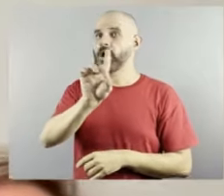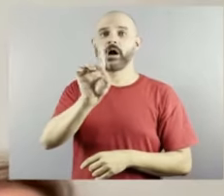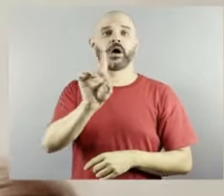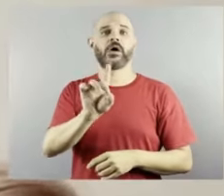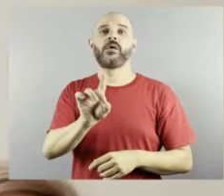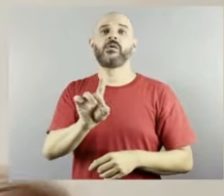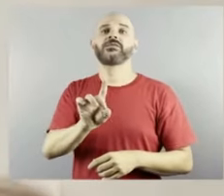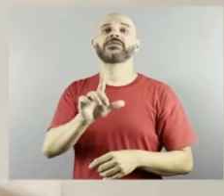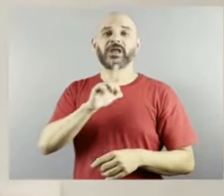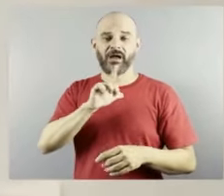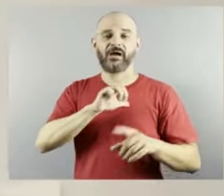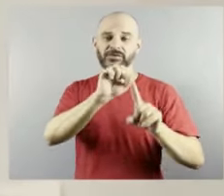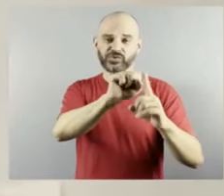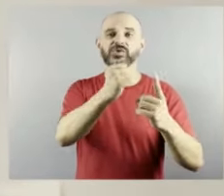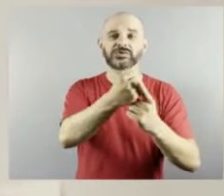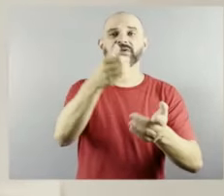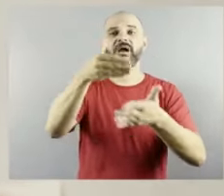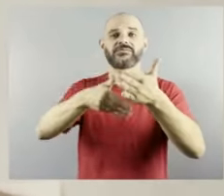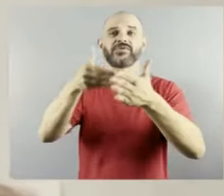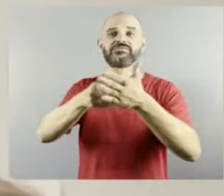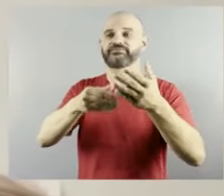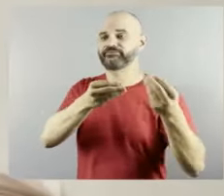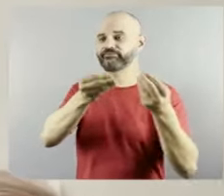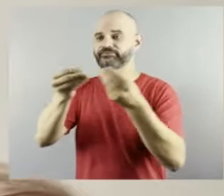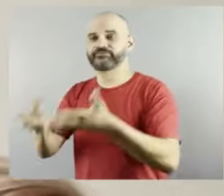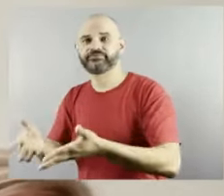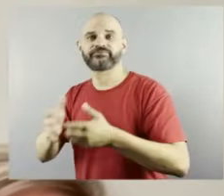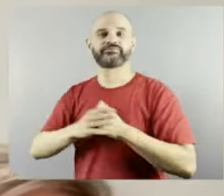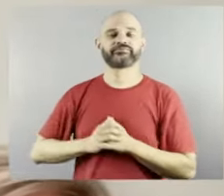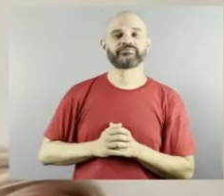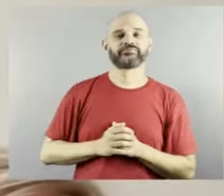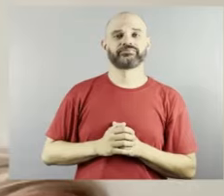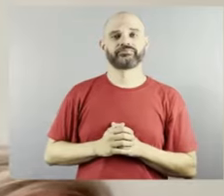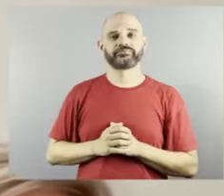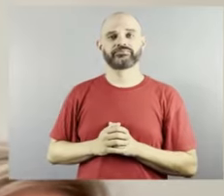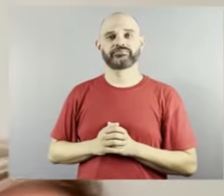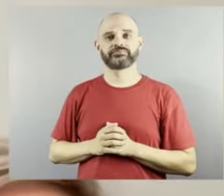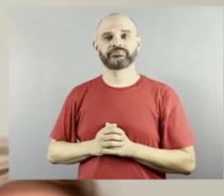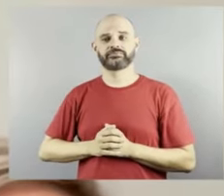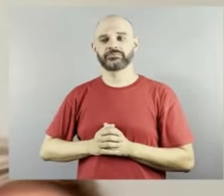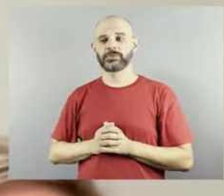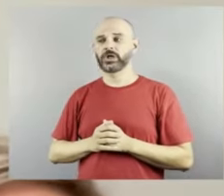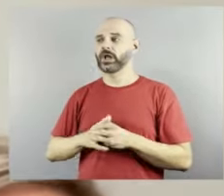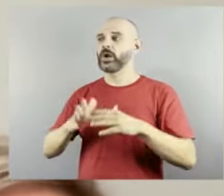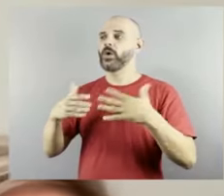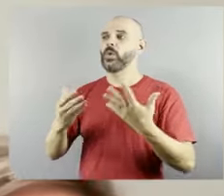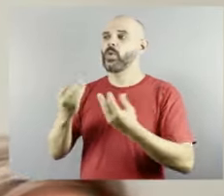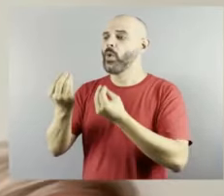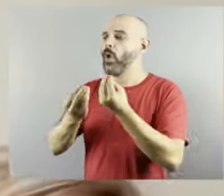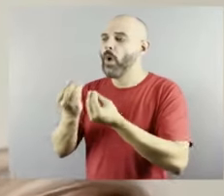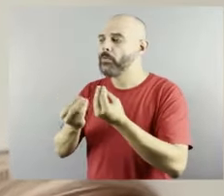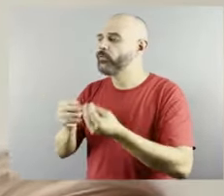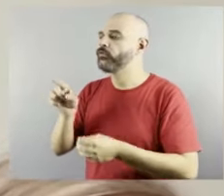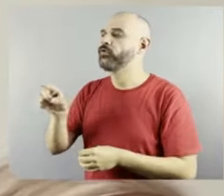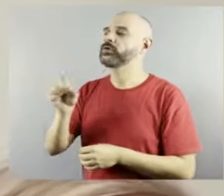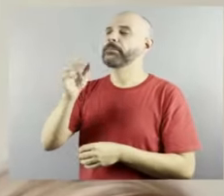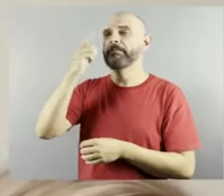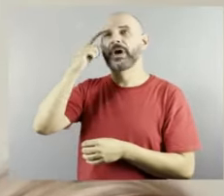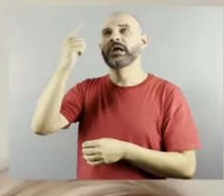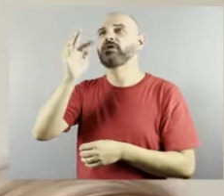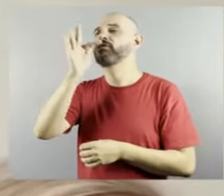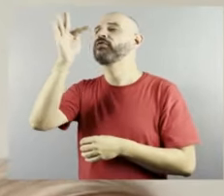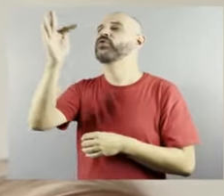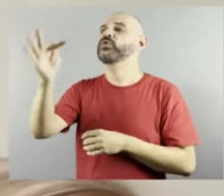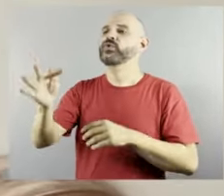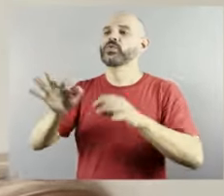destruídas Patrícia como é que você enxerga o futuro do projeto o de dentro para fora e os outros projetos também na meta